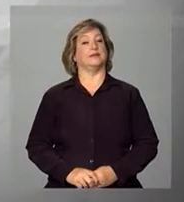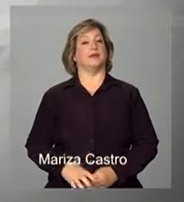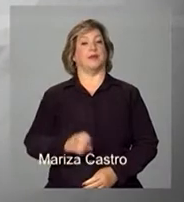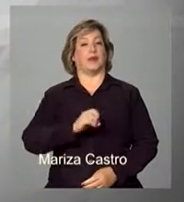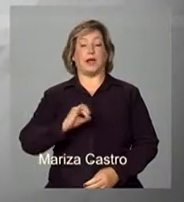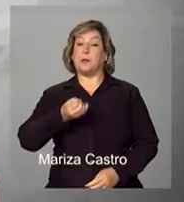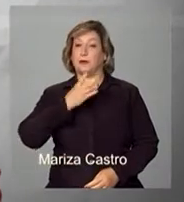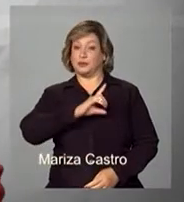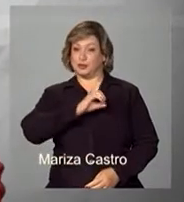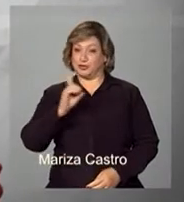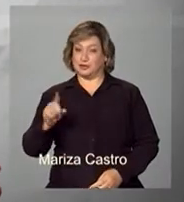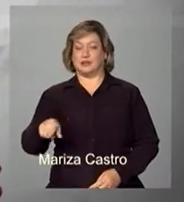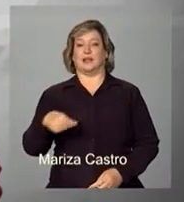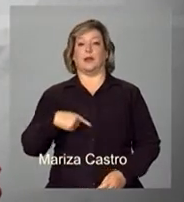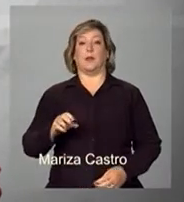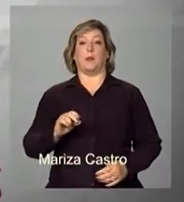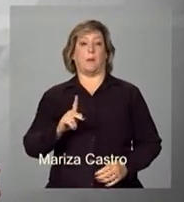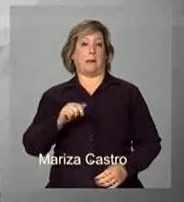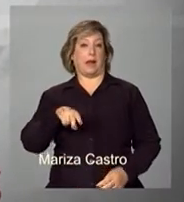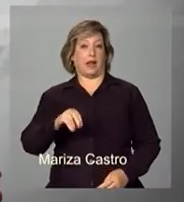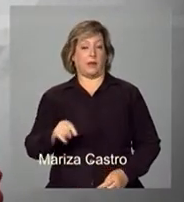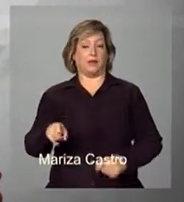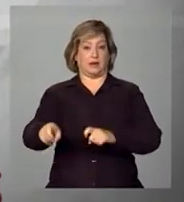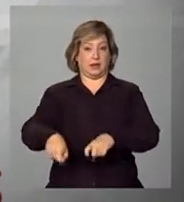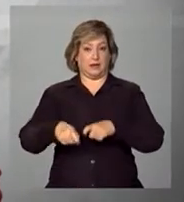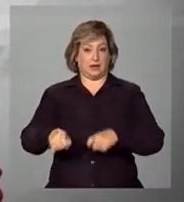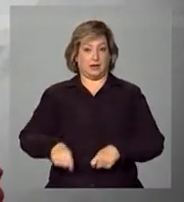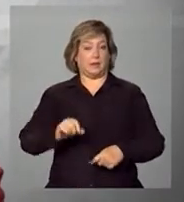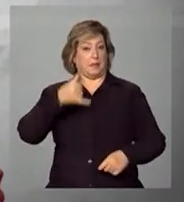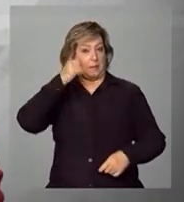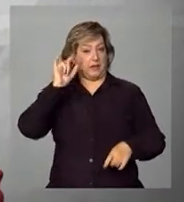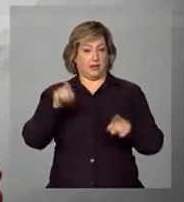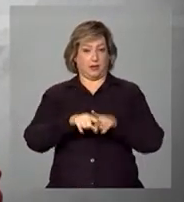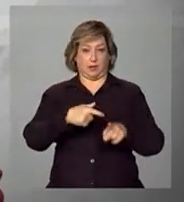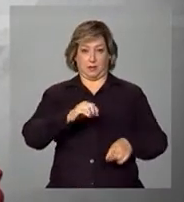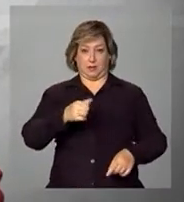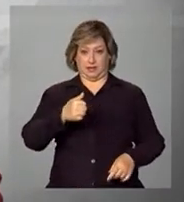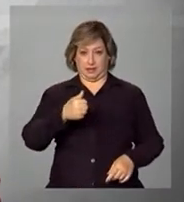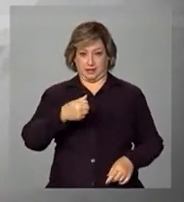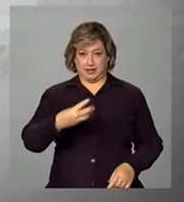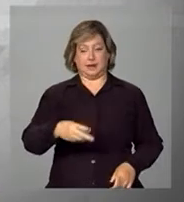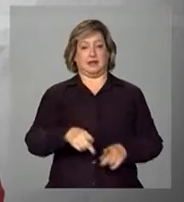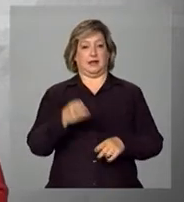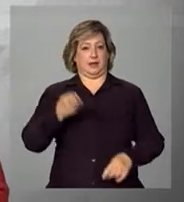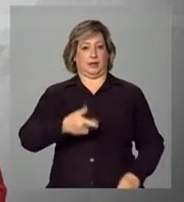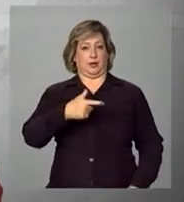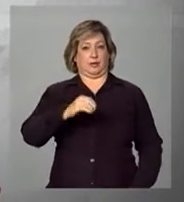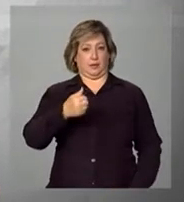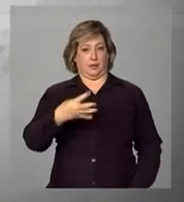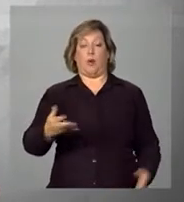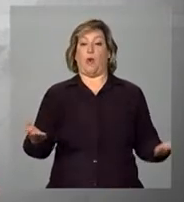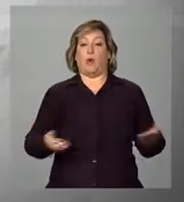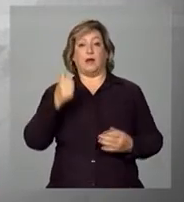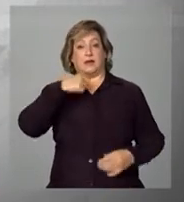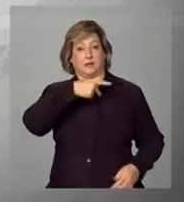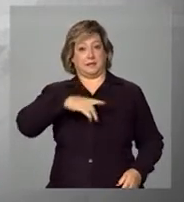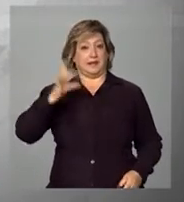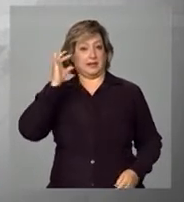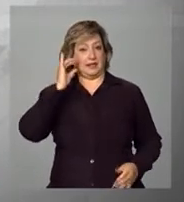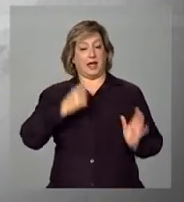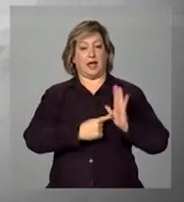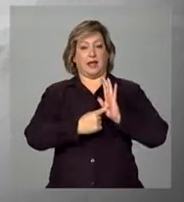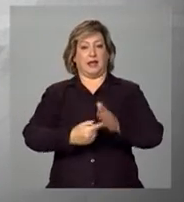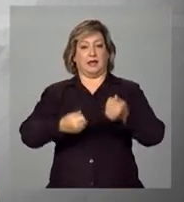Olá, bom dia. O Plano Agrícola e Pecuário 2013-2014 vai ser apresentado hoje pela presidenta Dilma Rousseff e pelo